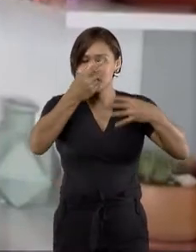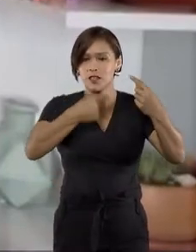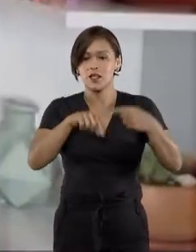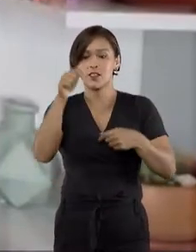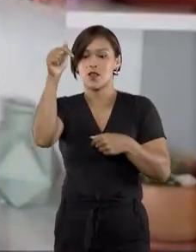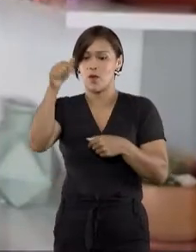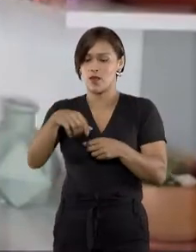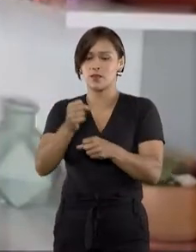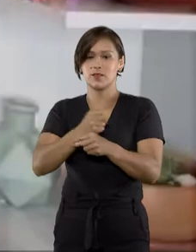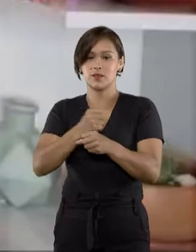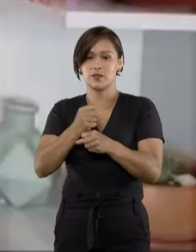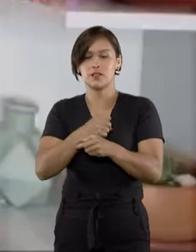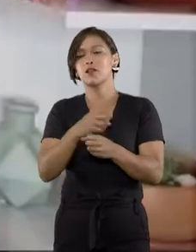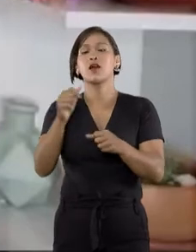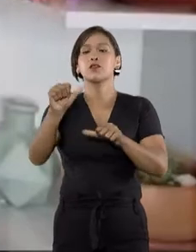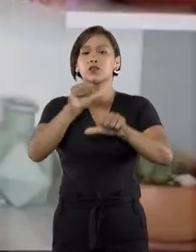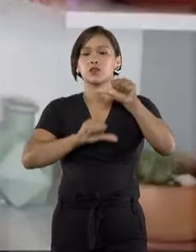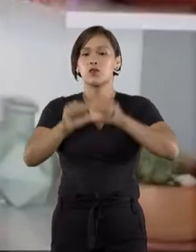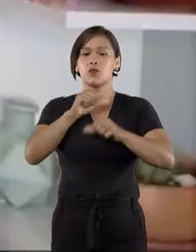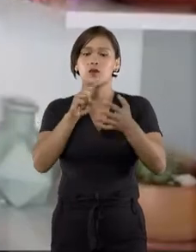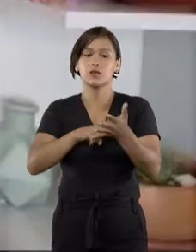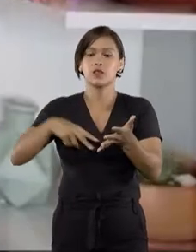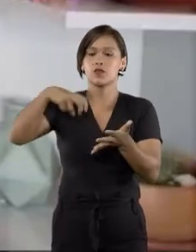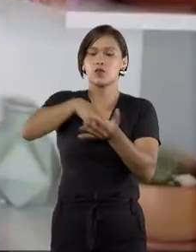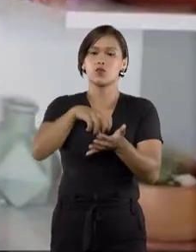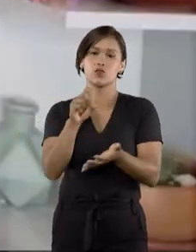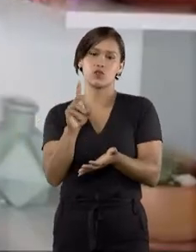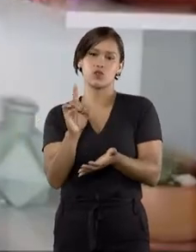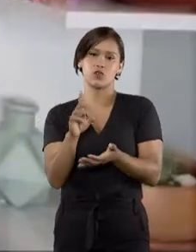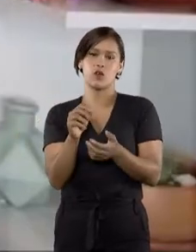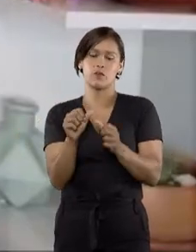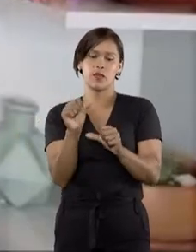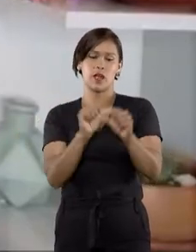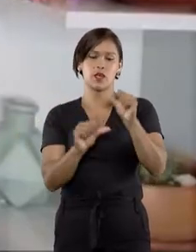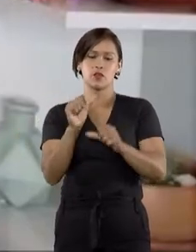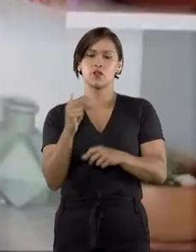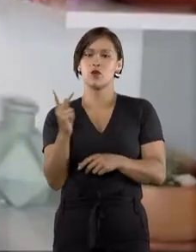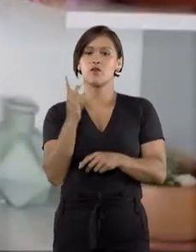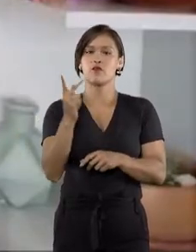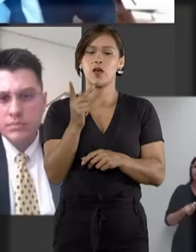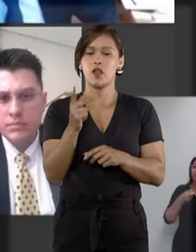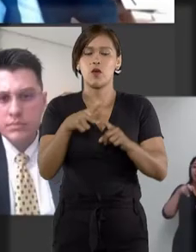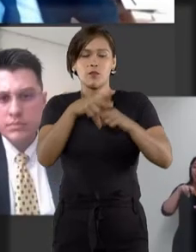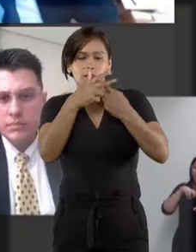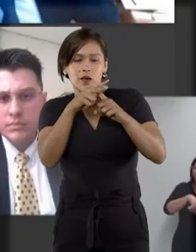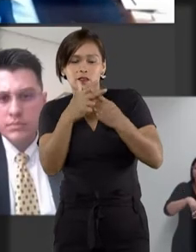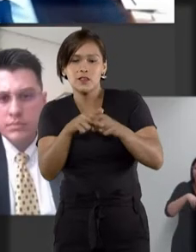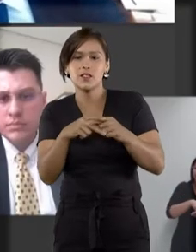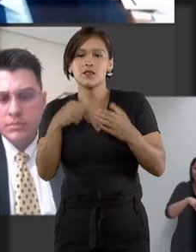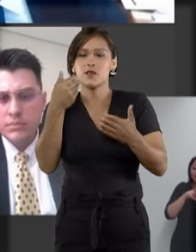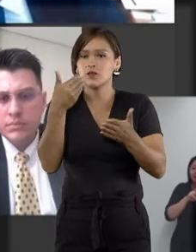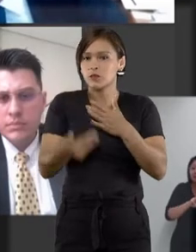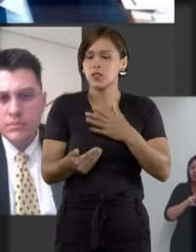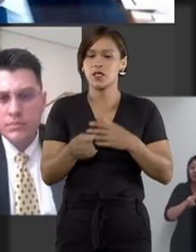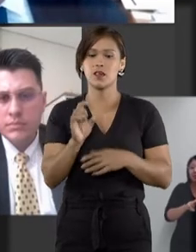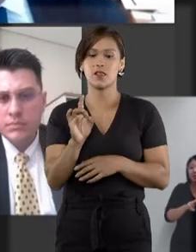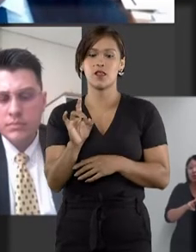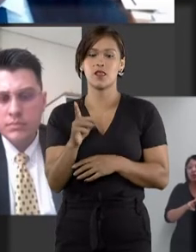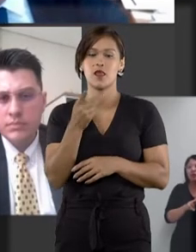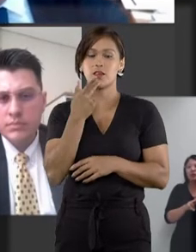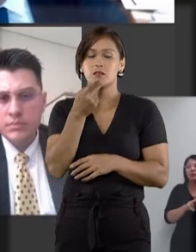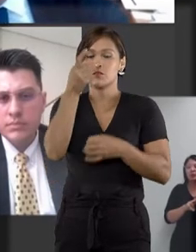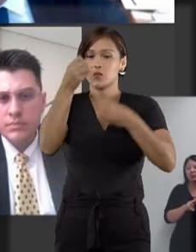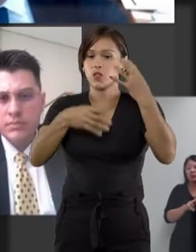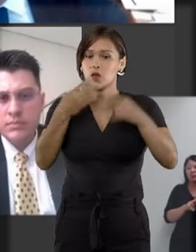ano, o colegiado alterou a condenação apenas para reduzir o valor da reparação de danos. Desta vez, a defesa alegou que não foram